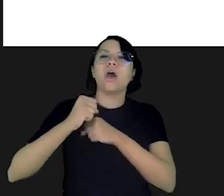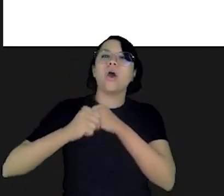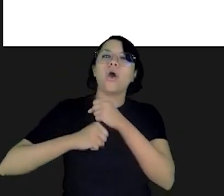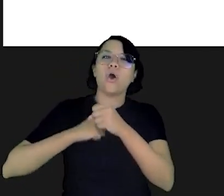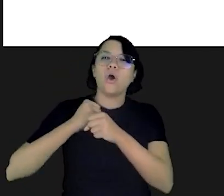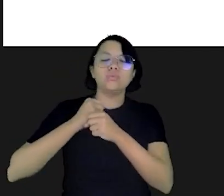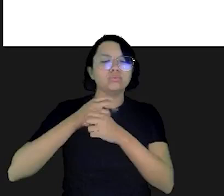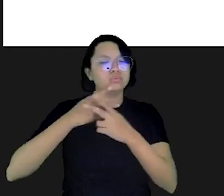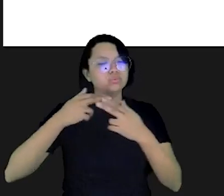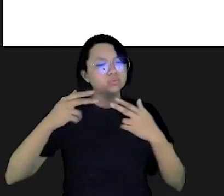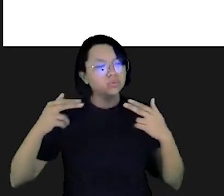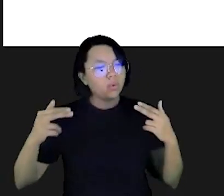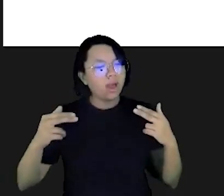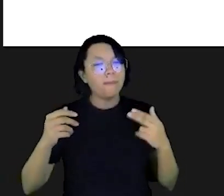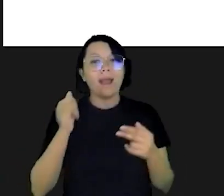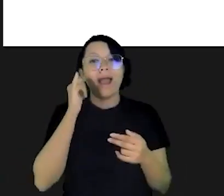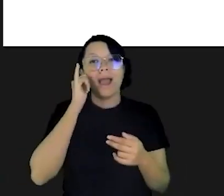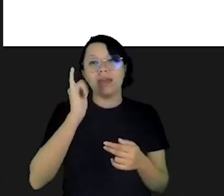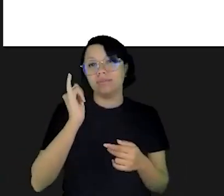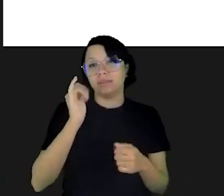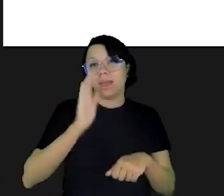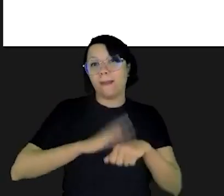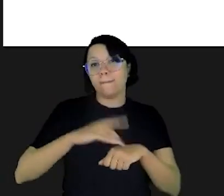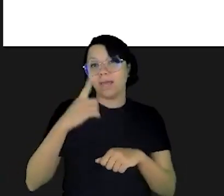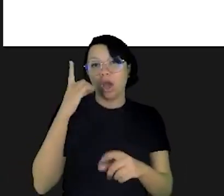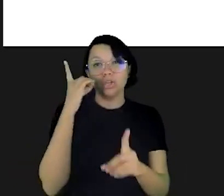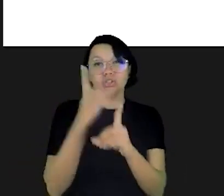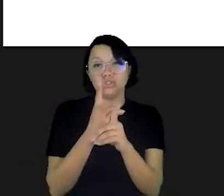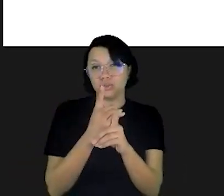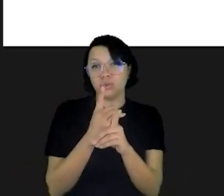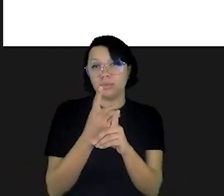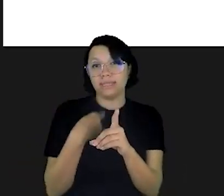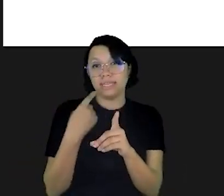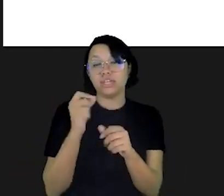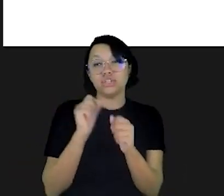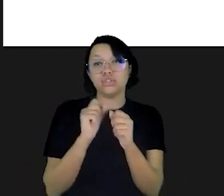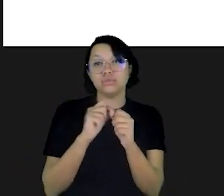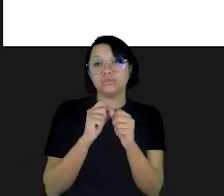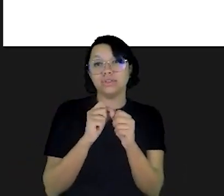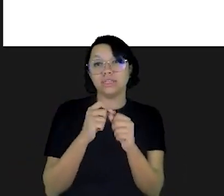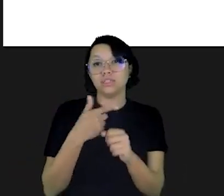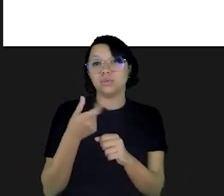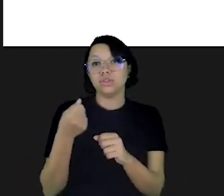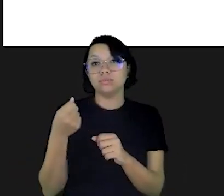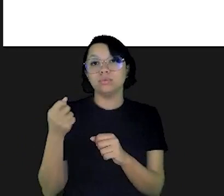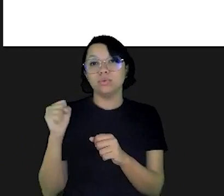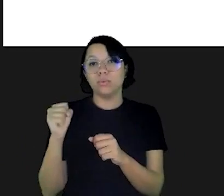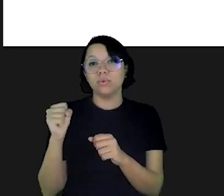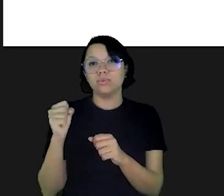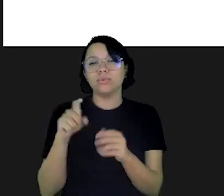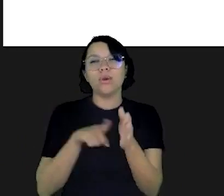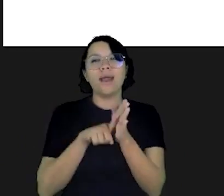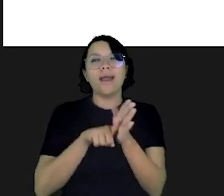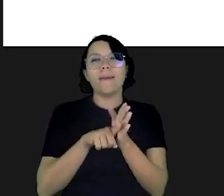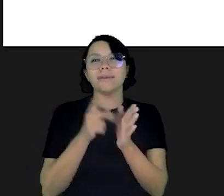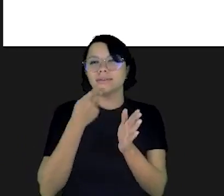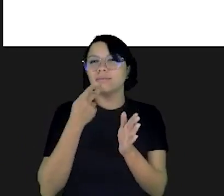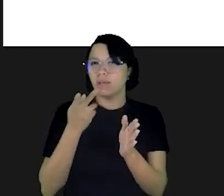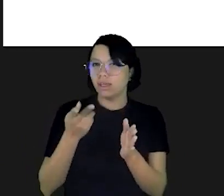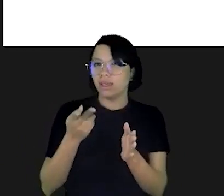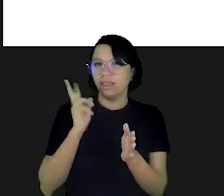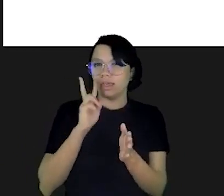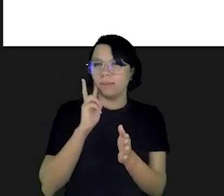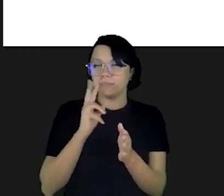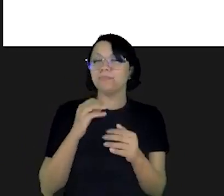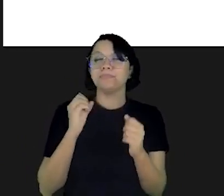todas as despesas ao longo do seu ano para evitar mais uma descoberta que a gente fez lá em